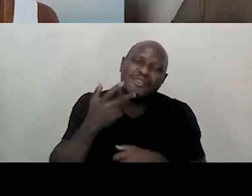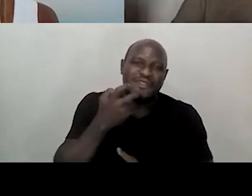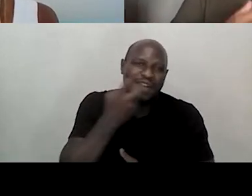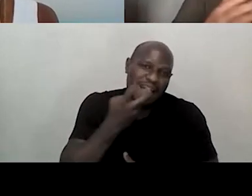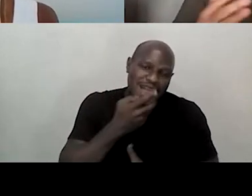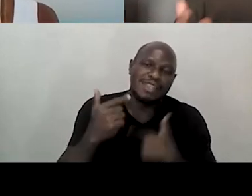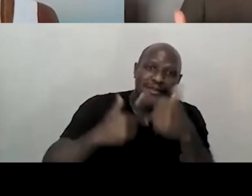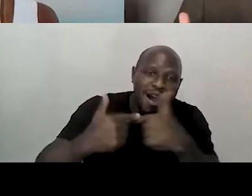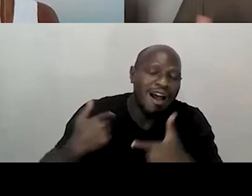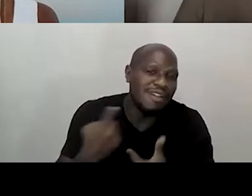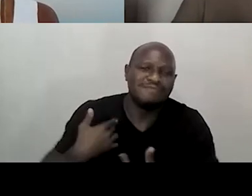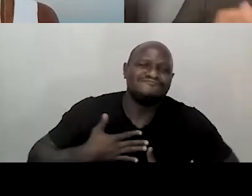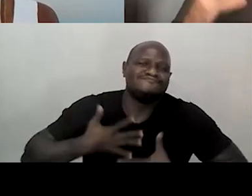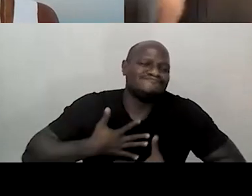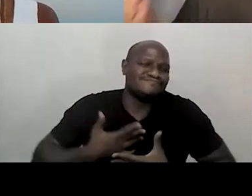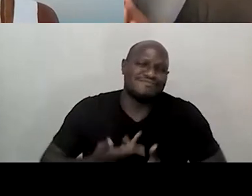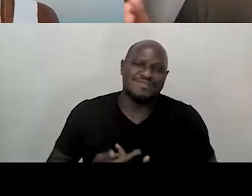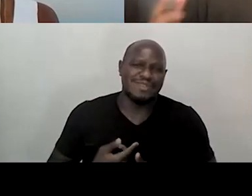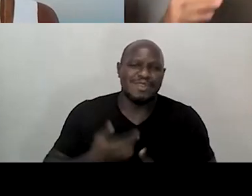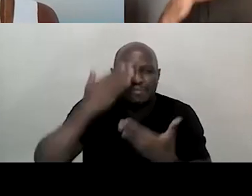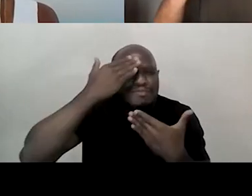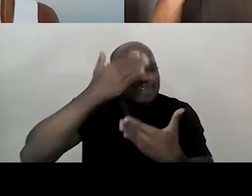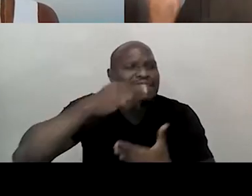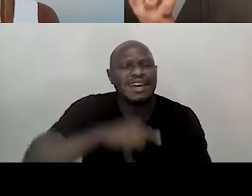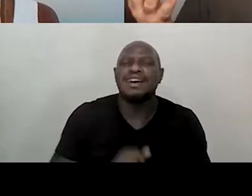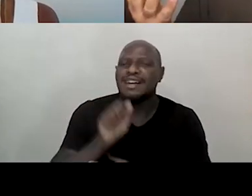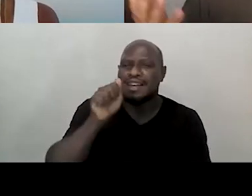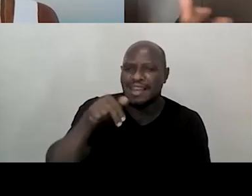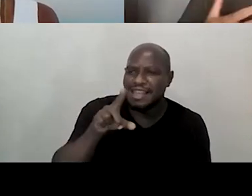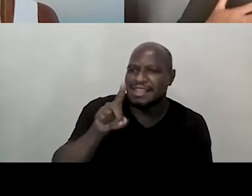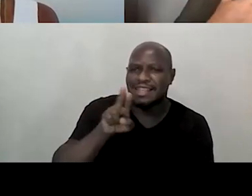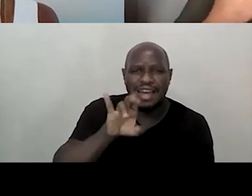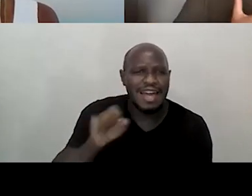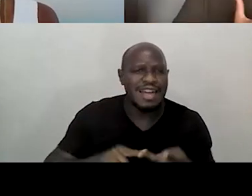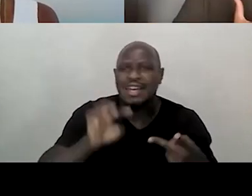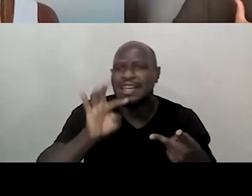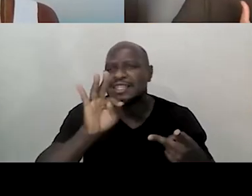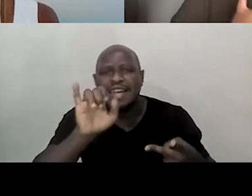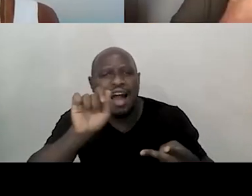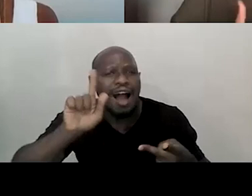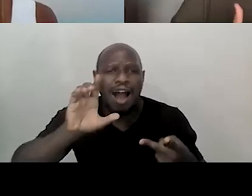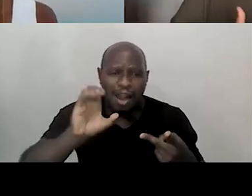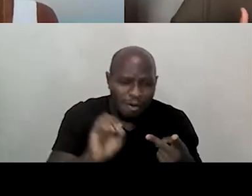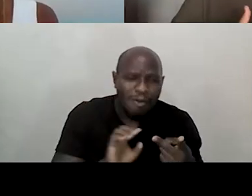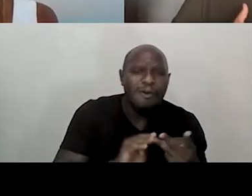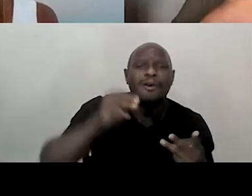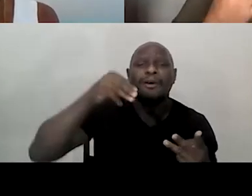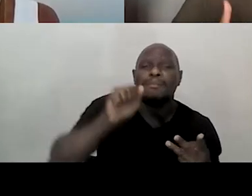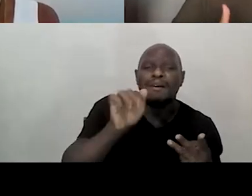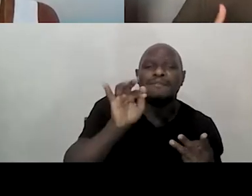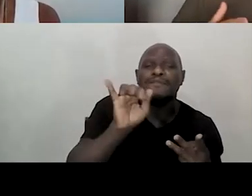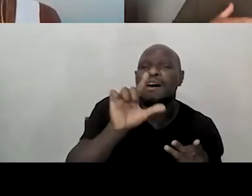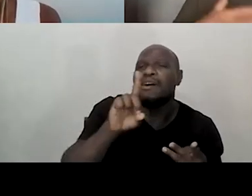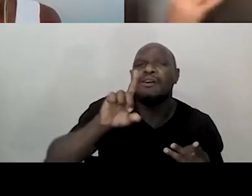nosso trabalho. É uma alegria enorme. Muito obrigado, Andréa Maceira, muito obrigado, Tiago Munhoz, Mafalda Pequenino, que delicadeza, de